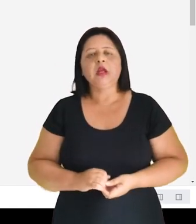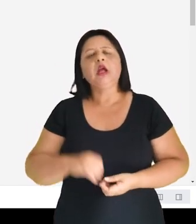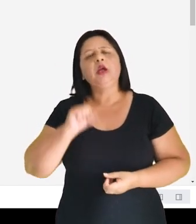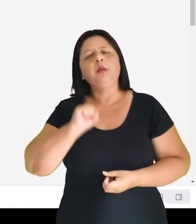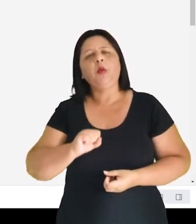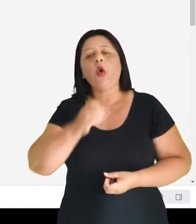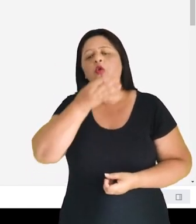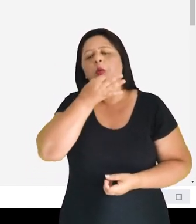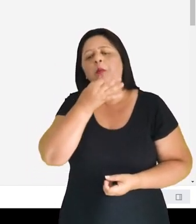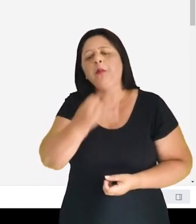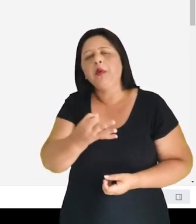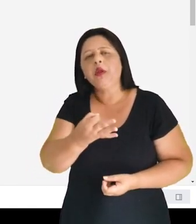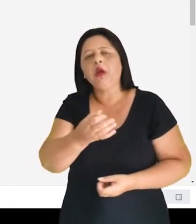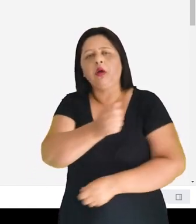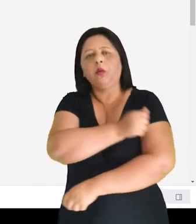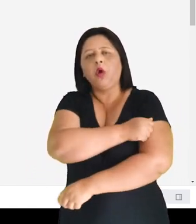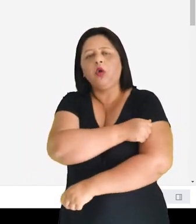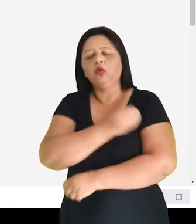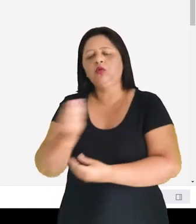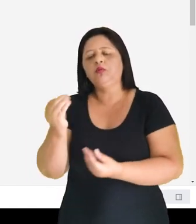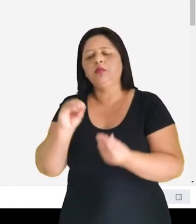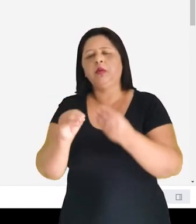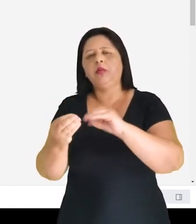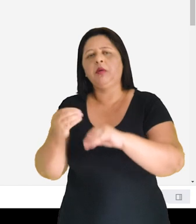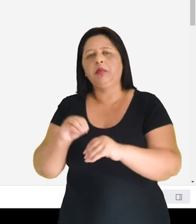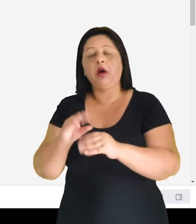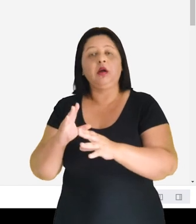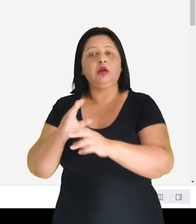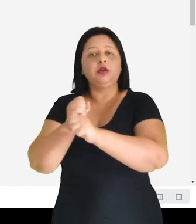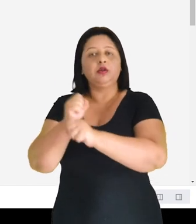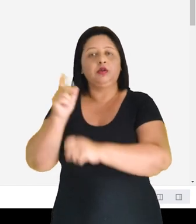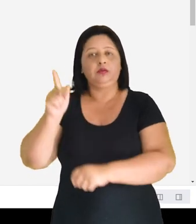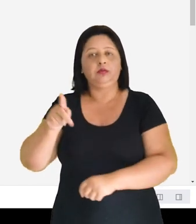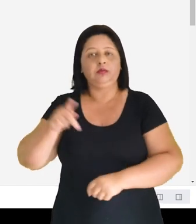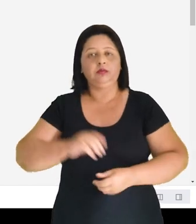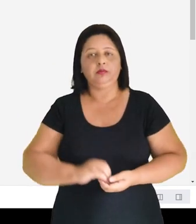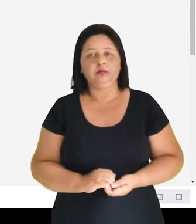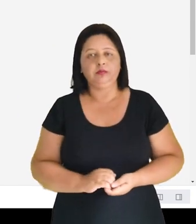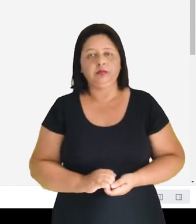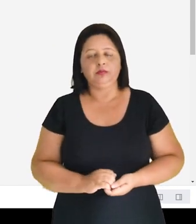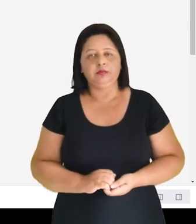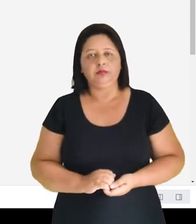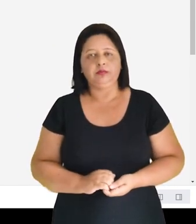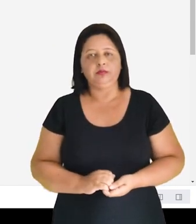comentário para o aluno relacionado a esse critério e colocar a nota.